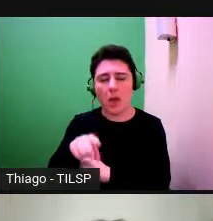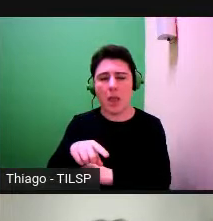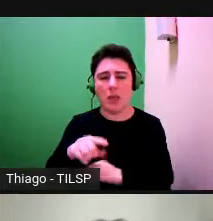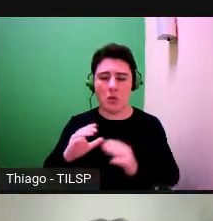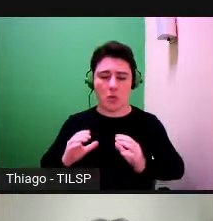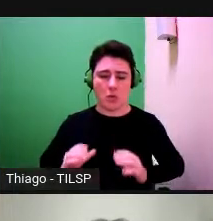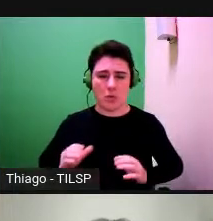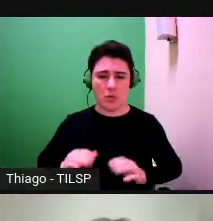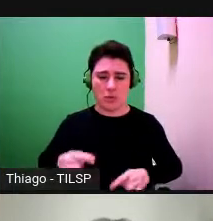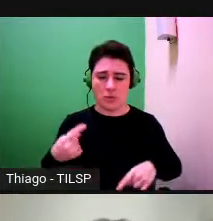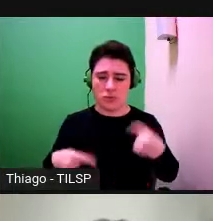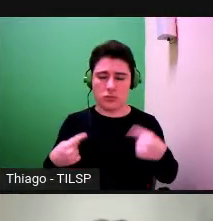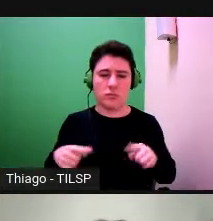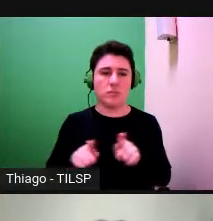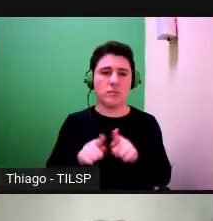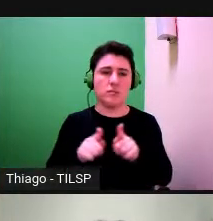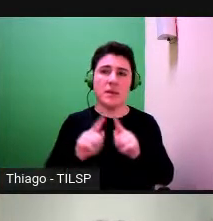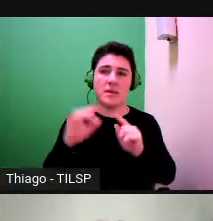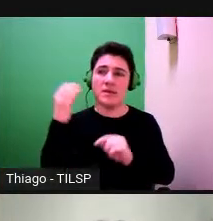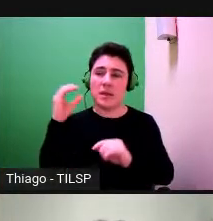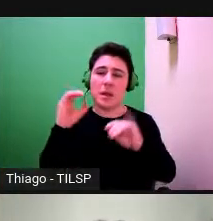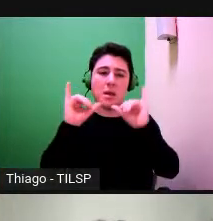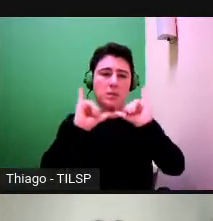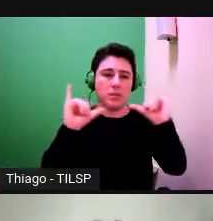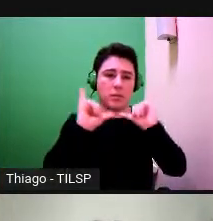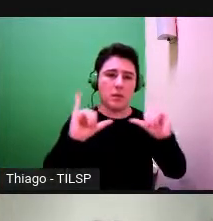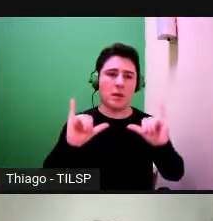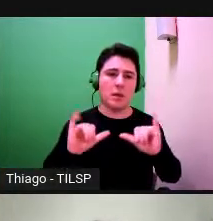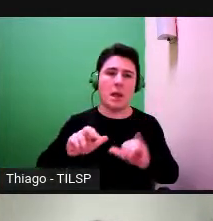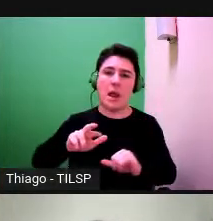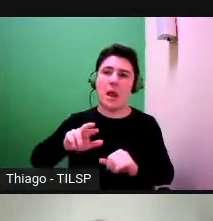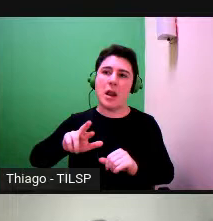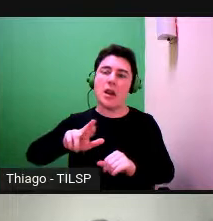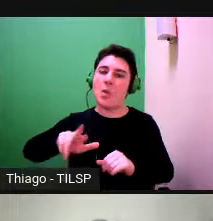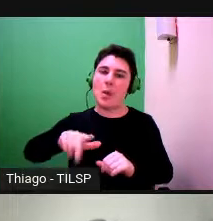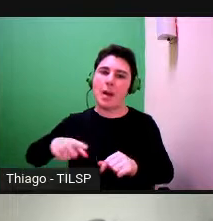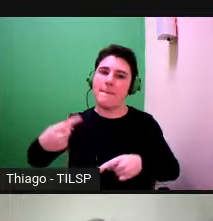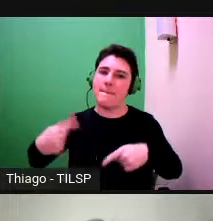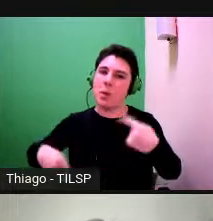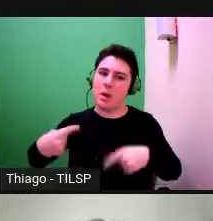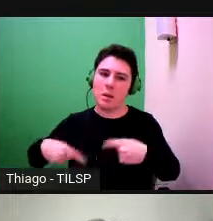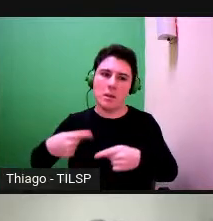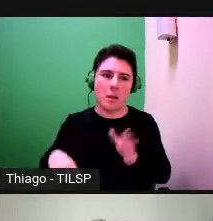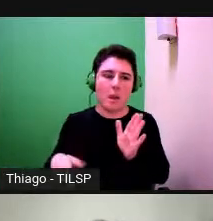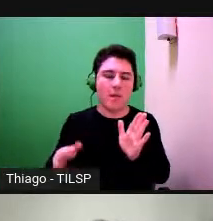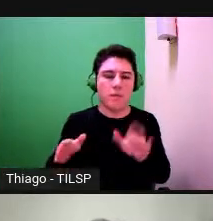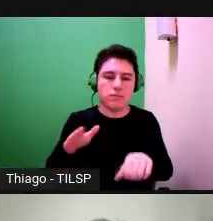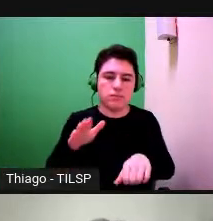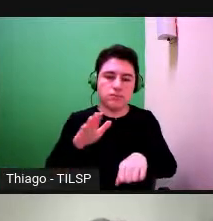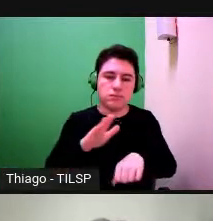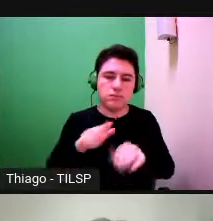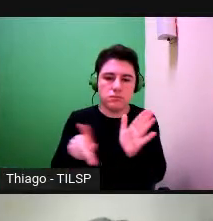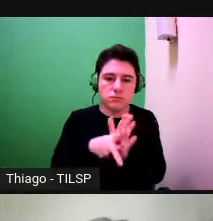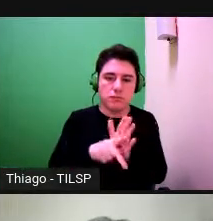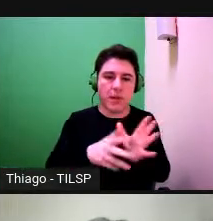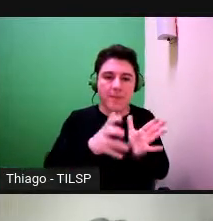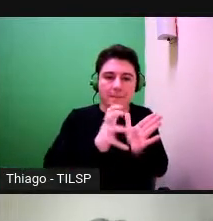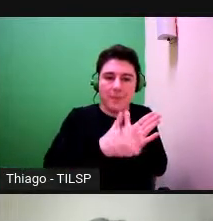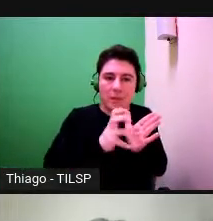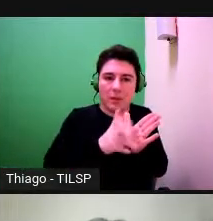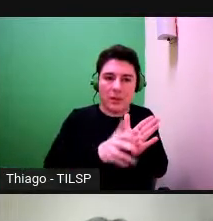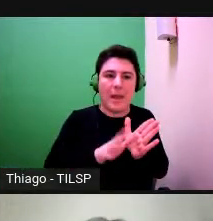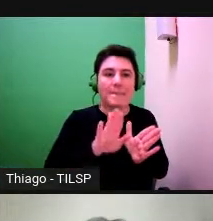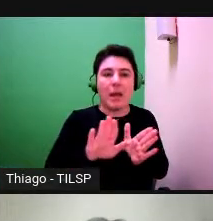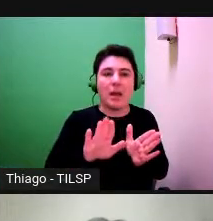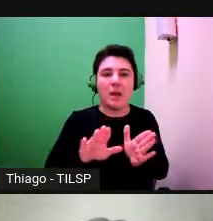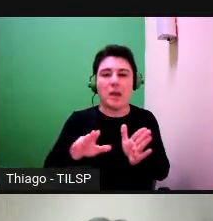ciência e à divulgação de ciência, obviamente política não no sentido partidário, em princípio, no sentido da polis, da coisa pública e